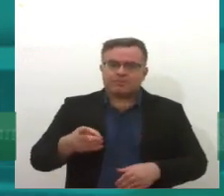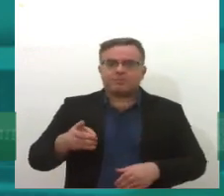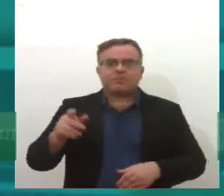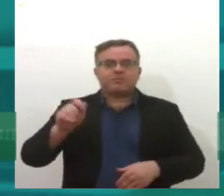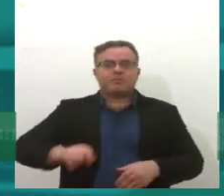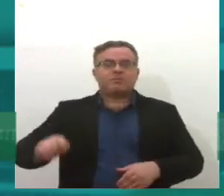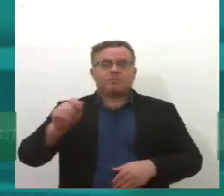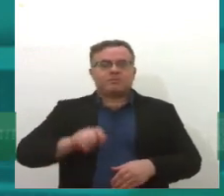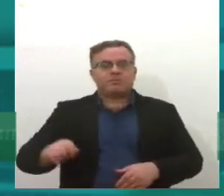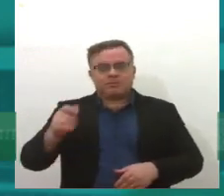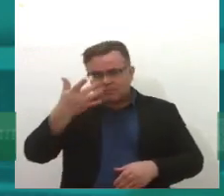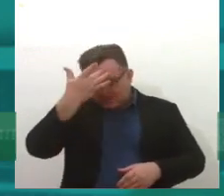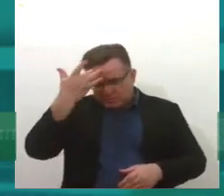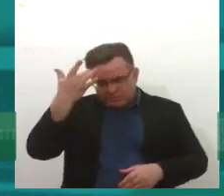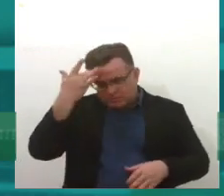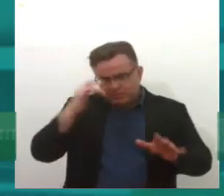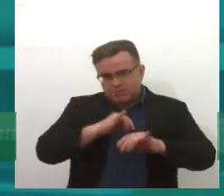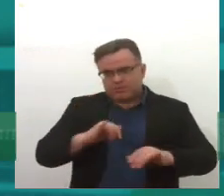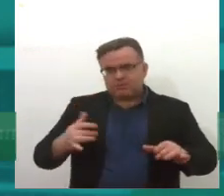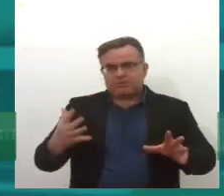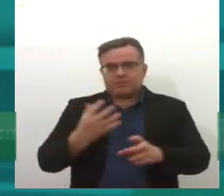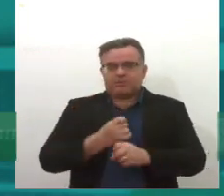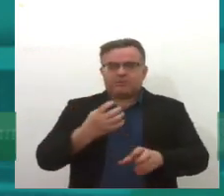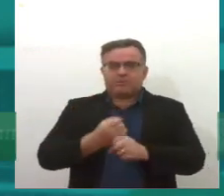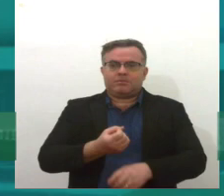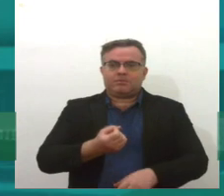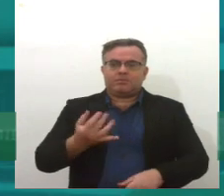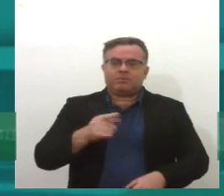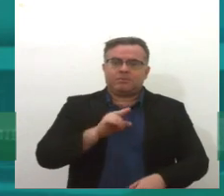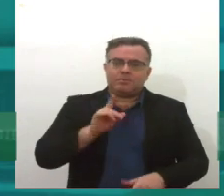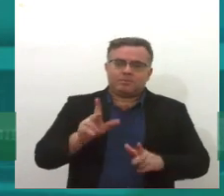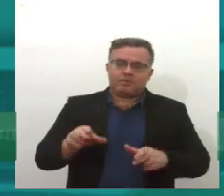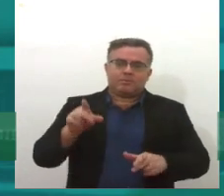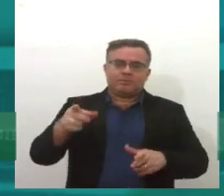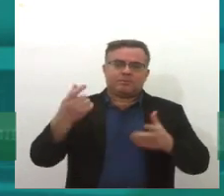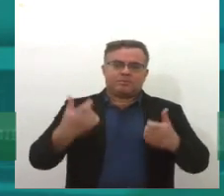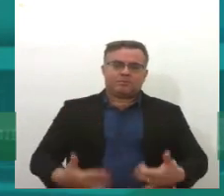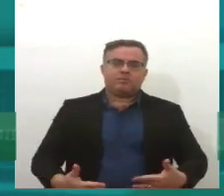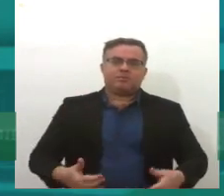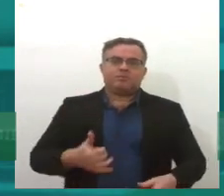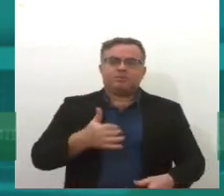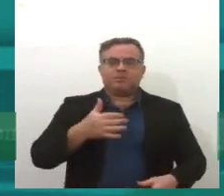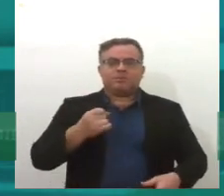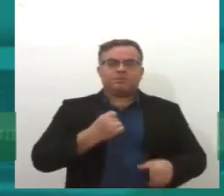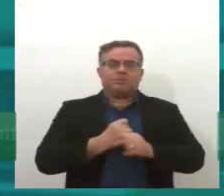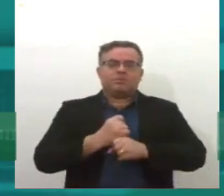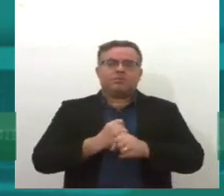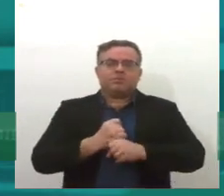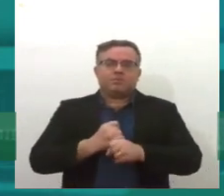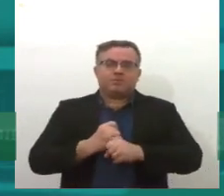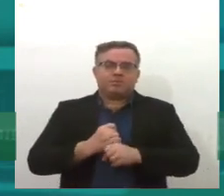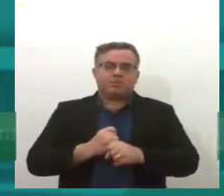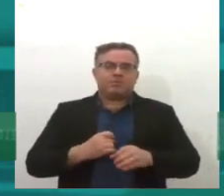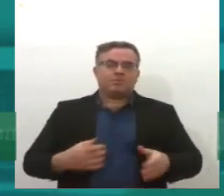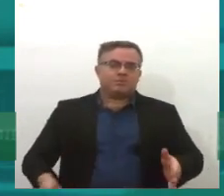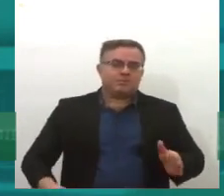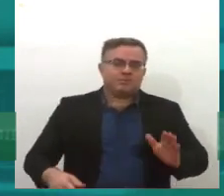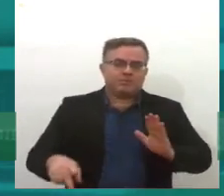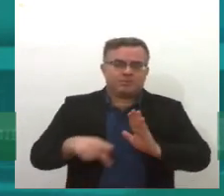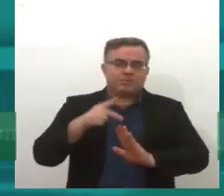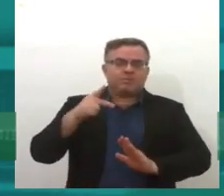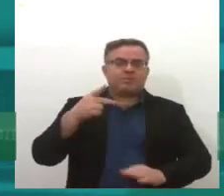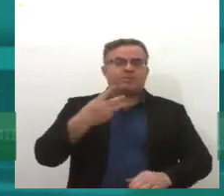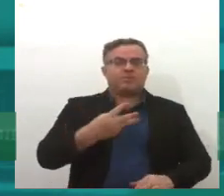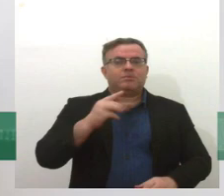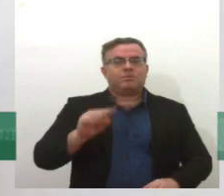Mental traz um dado muito parecido com o qual você trouxe, Clássia, que é de, em 10 anos, de portaria 3089, que